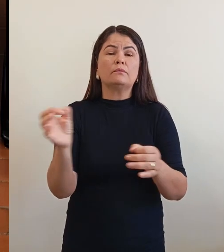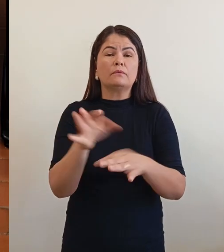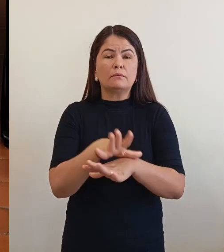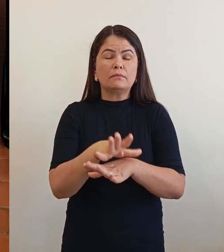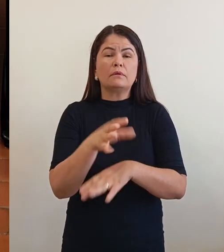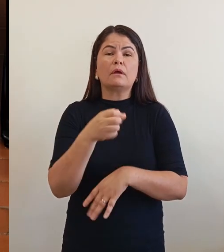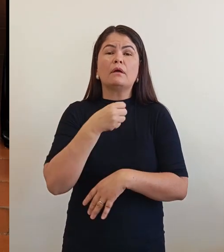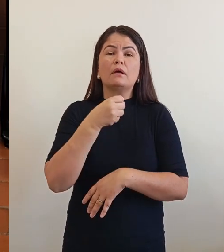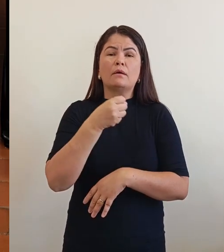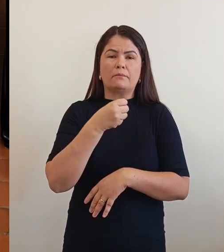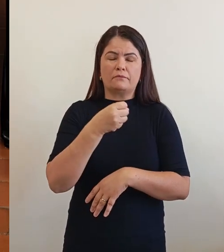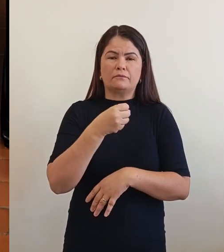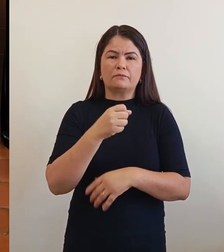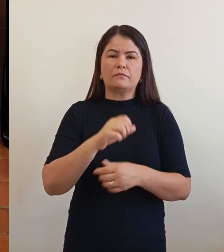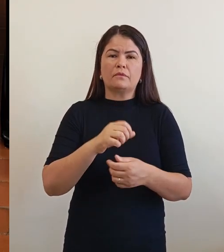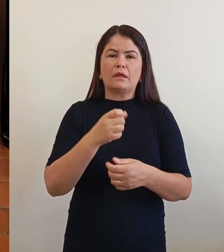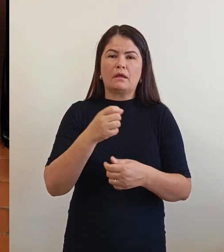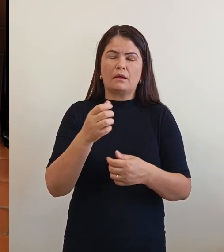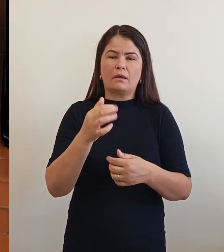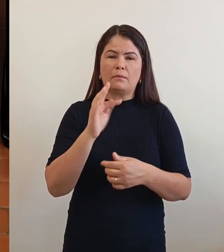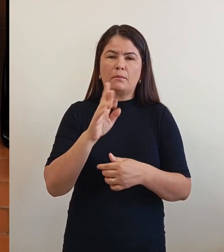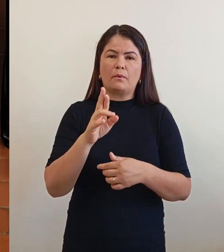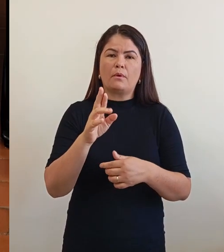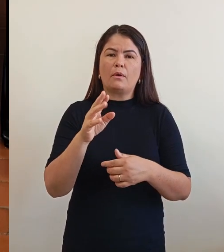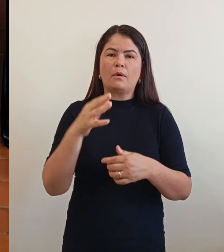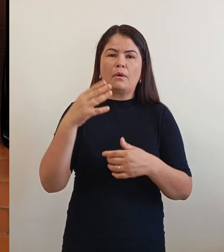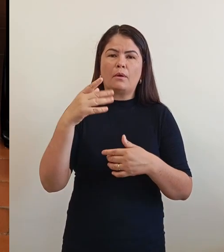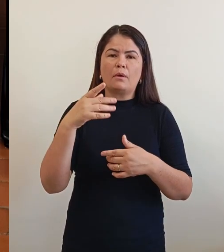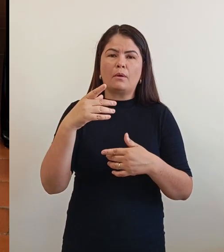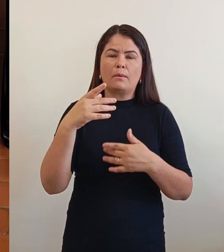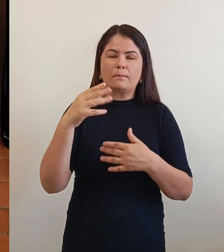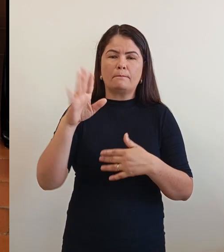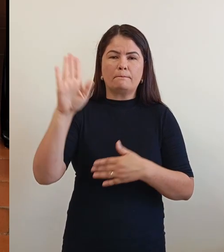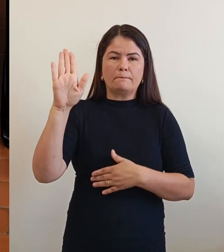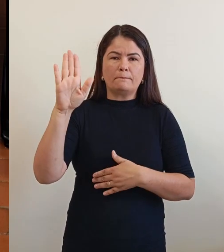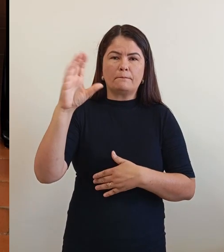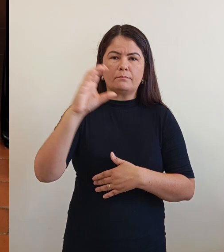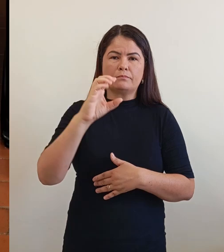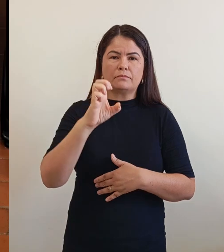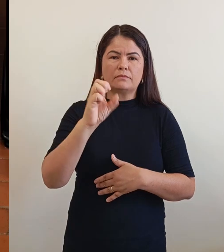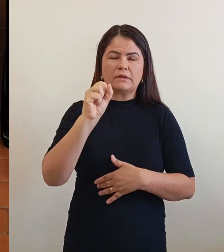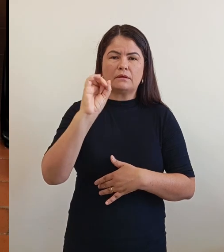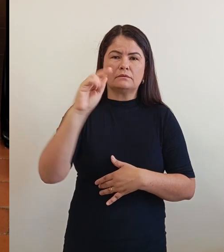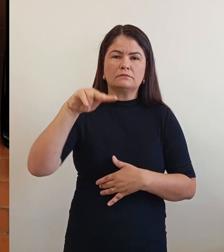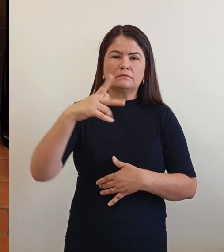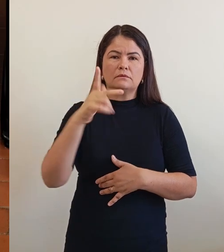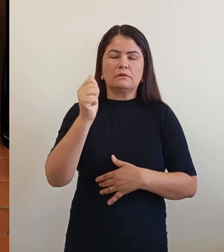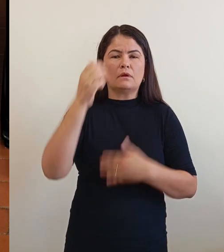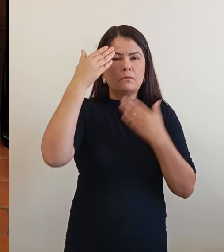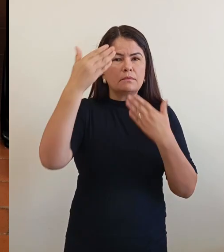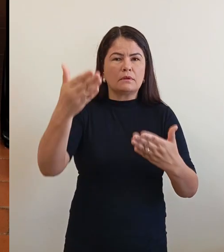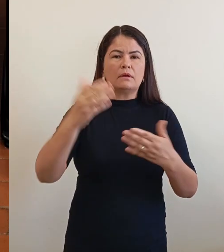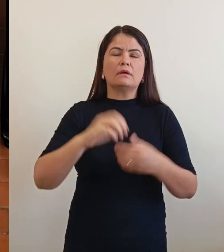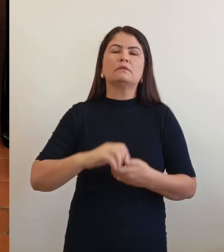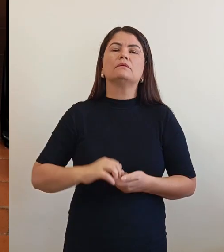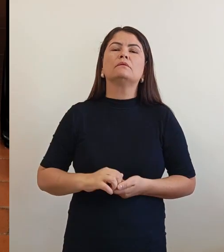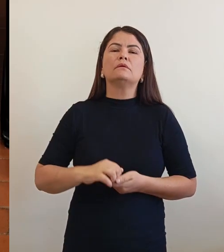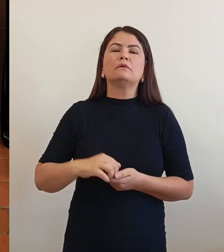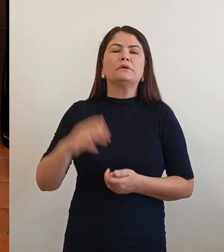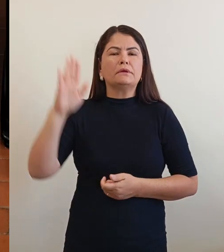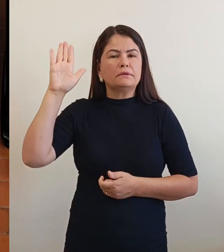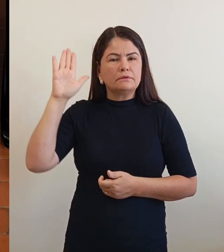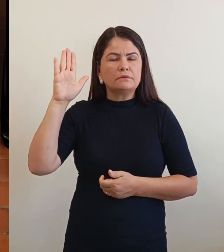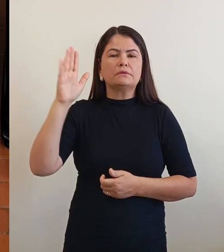muito obrigado já, de antemão, por o senhor e sua candidatura terem aceito